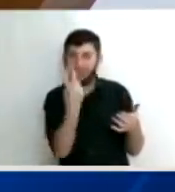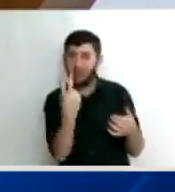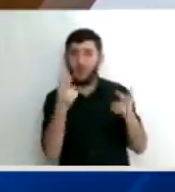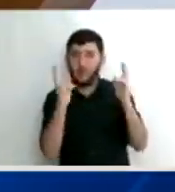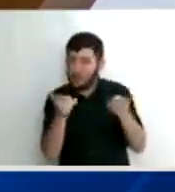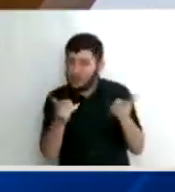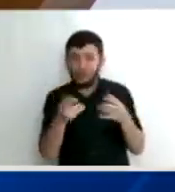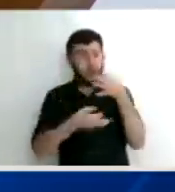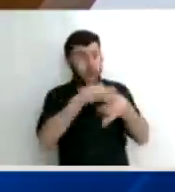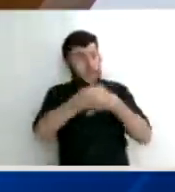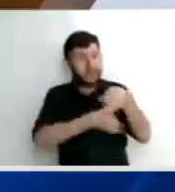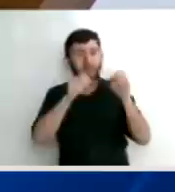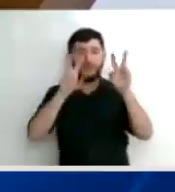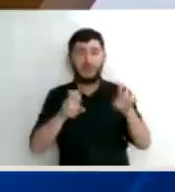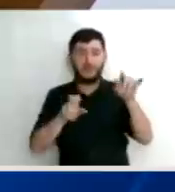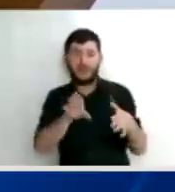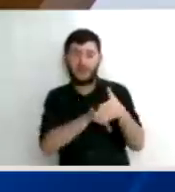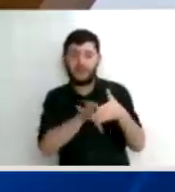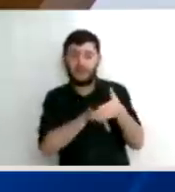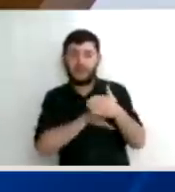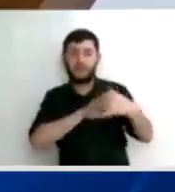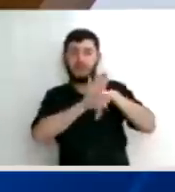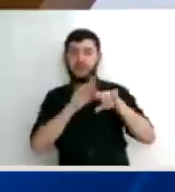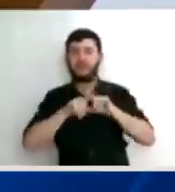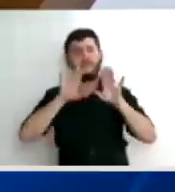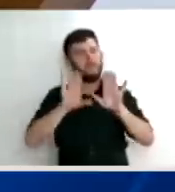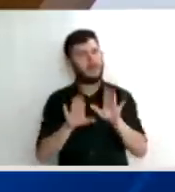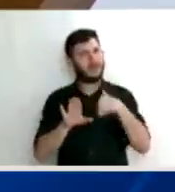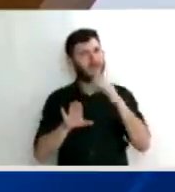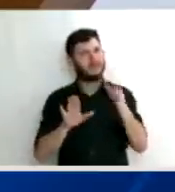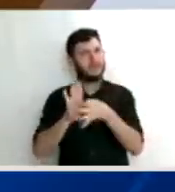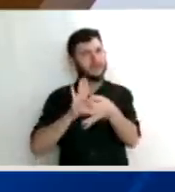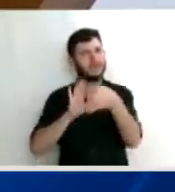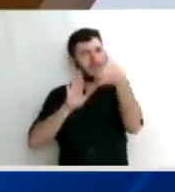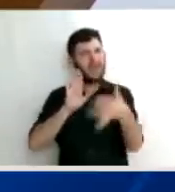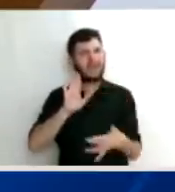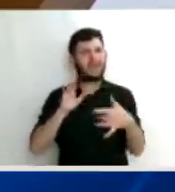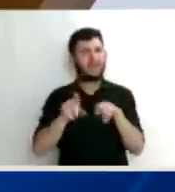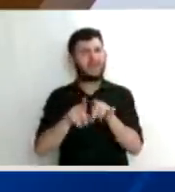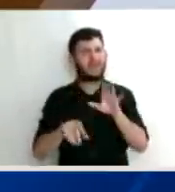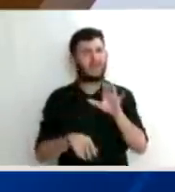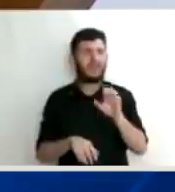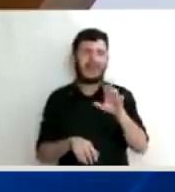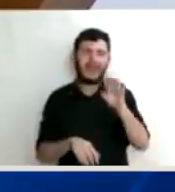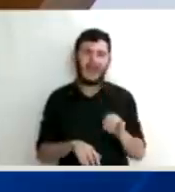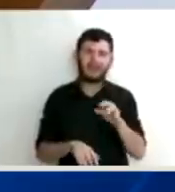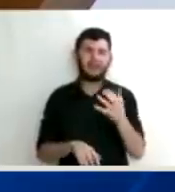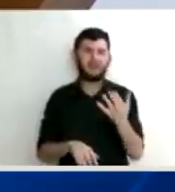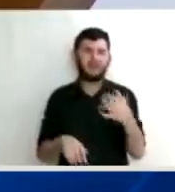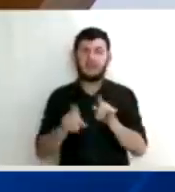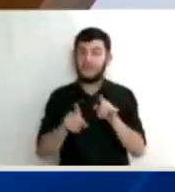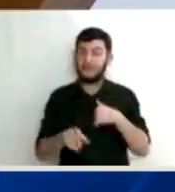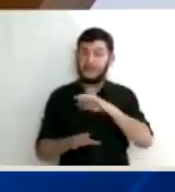juízos, corre-se o risco de termos decisões conflitantes. Então, existe, sim, essa reunião.